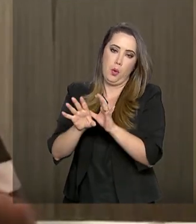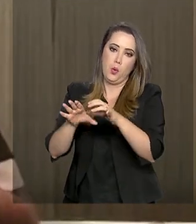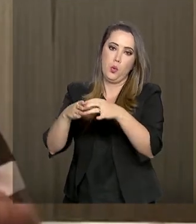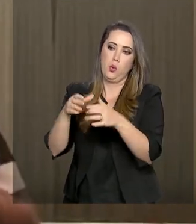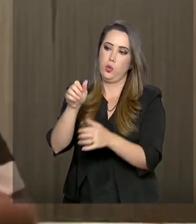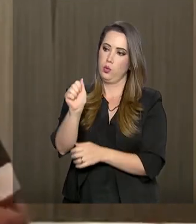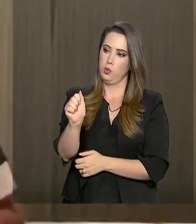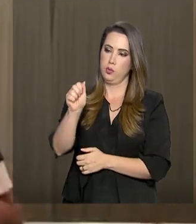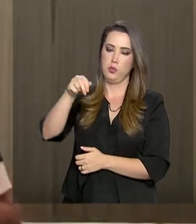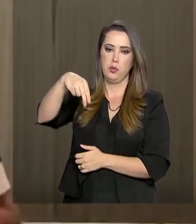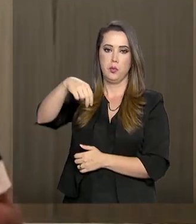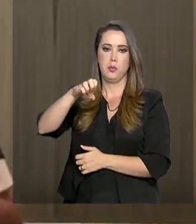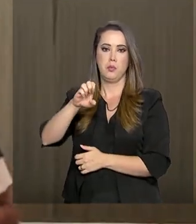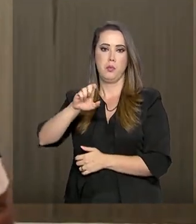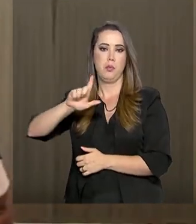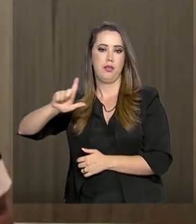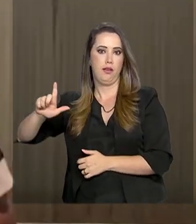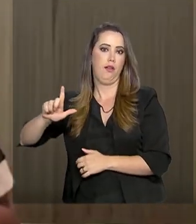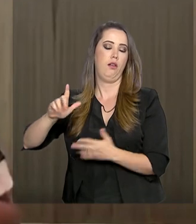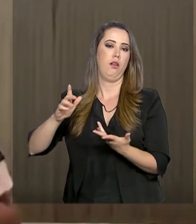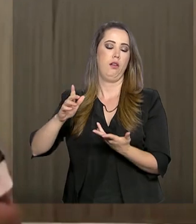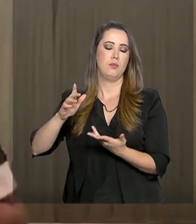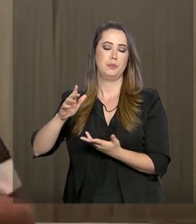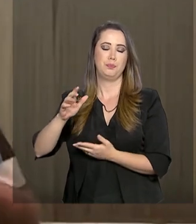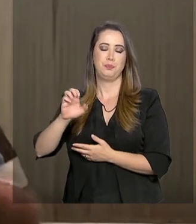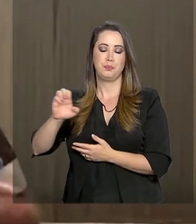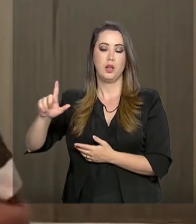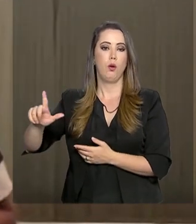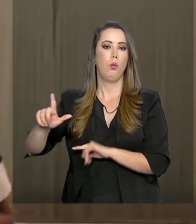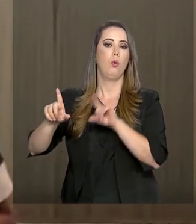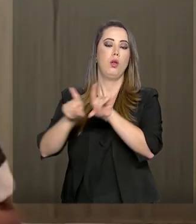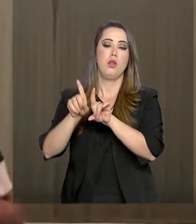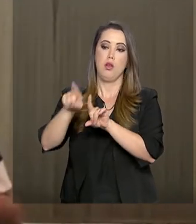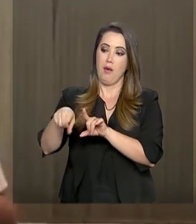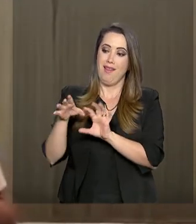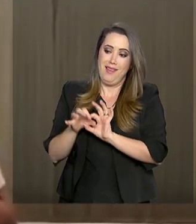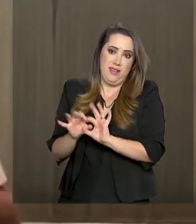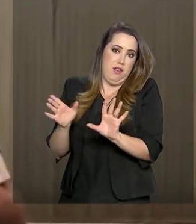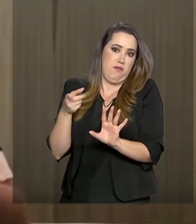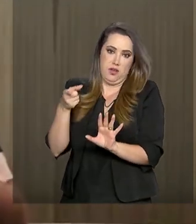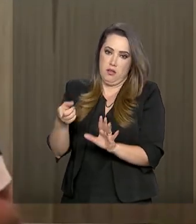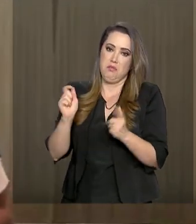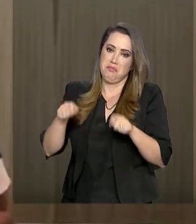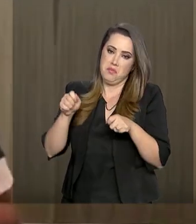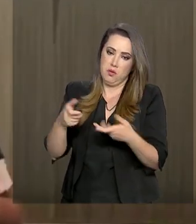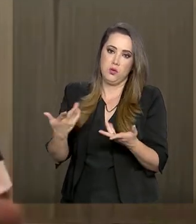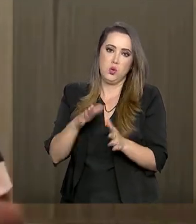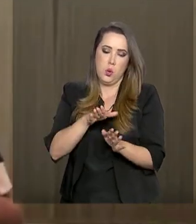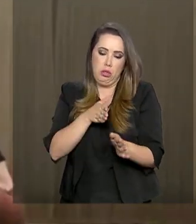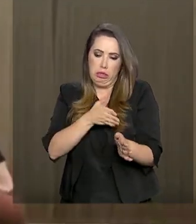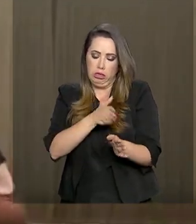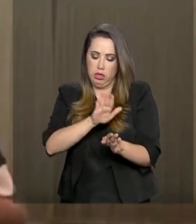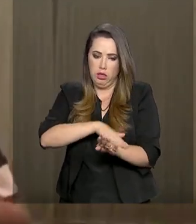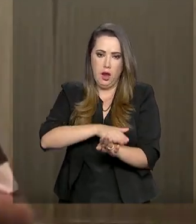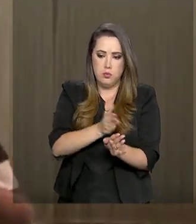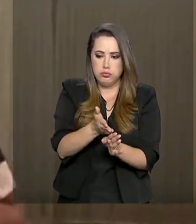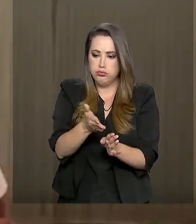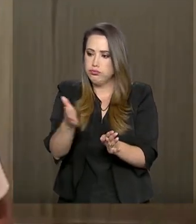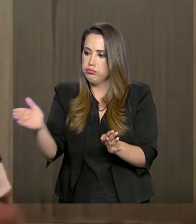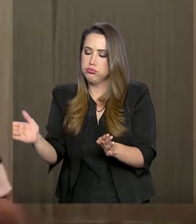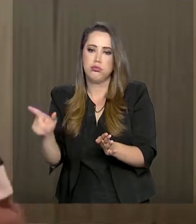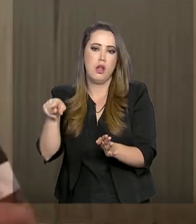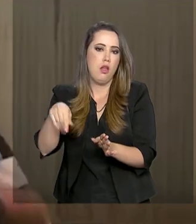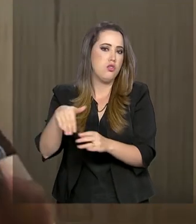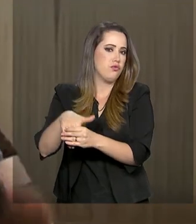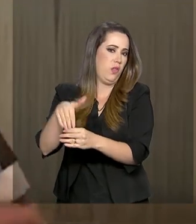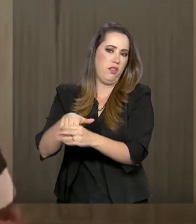a Agência Nacional de Energia Elétrica. É uma agência autônoma. Os seus integrantes têm mandato. Eu não tenho qualquer gerente sobre